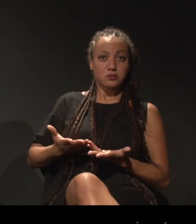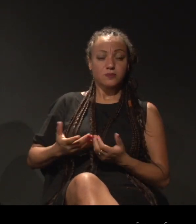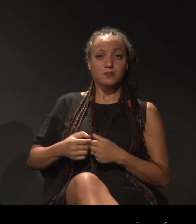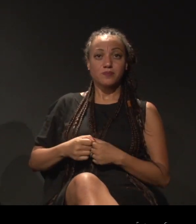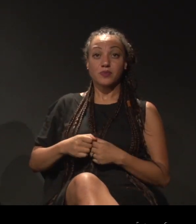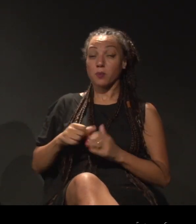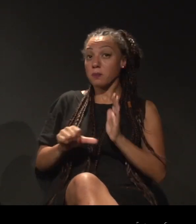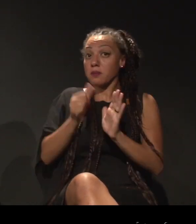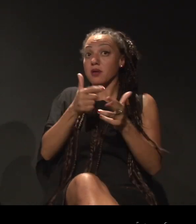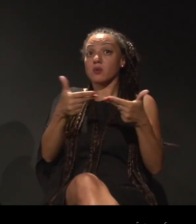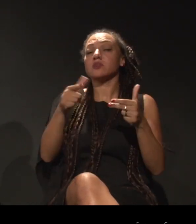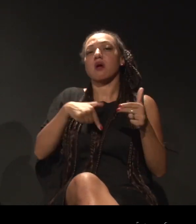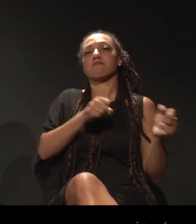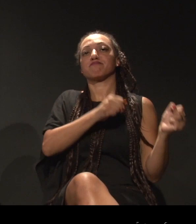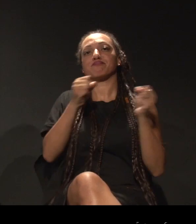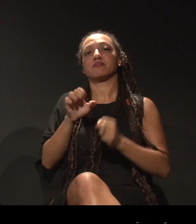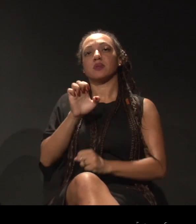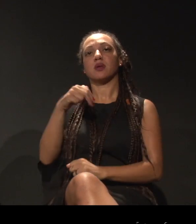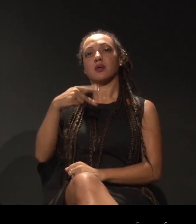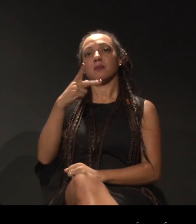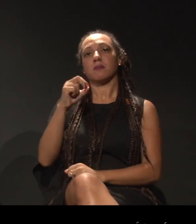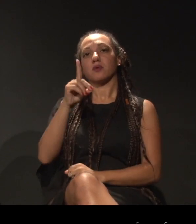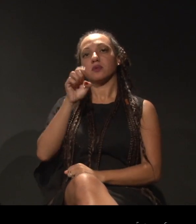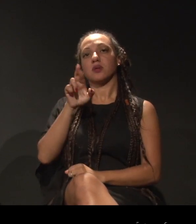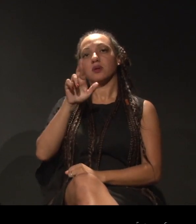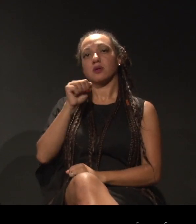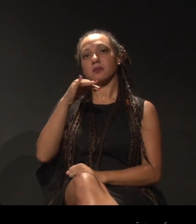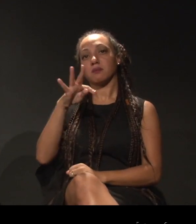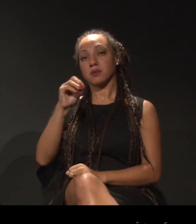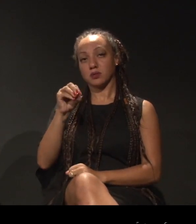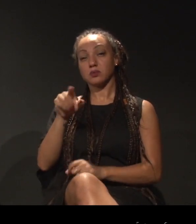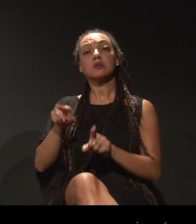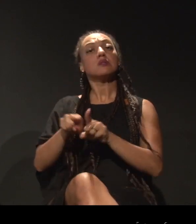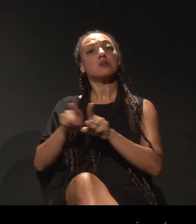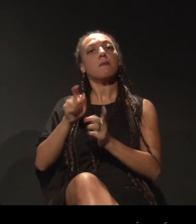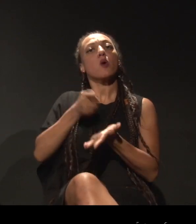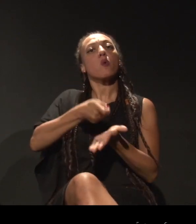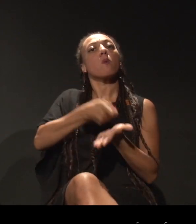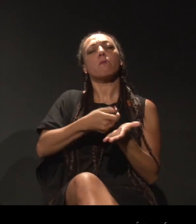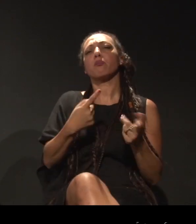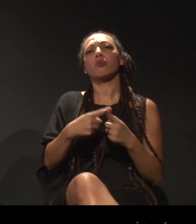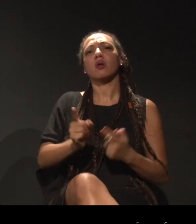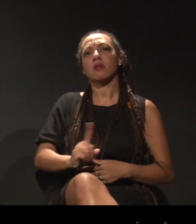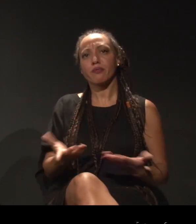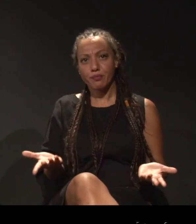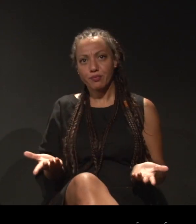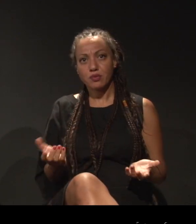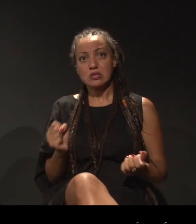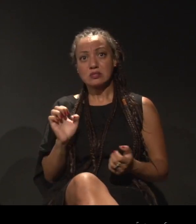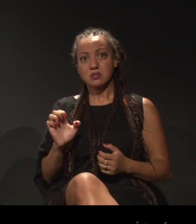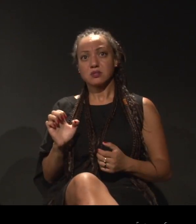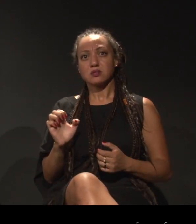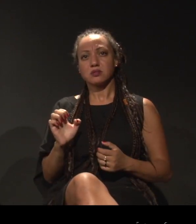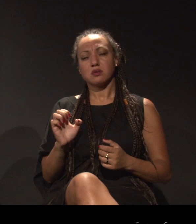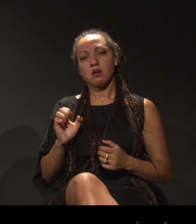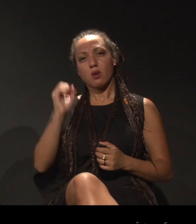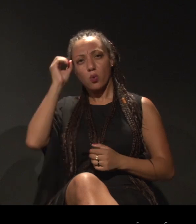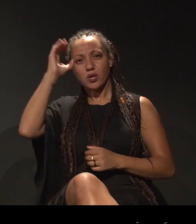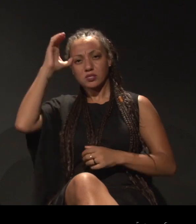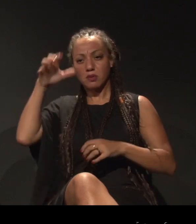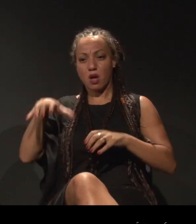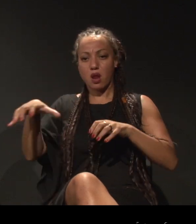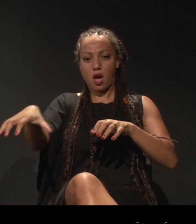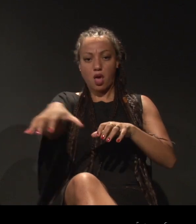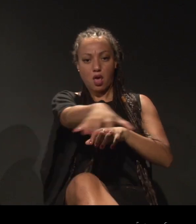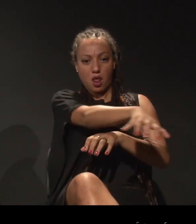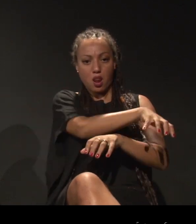empoderamento mesmo. E a cobrança? Por que não? Se nós estamos em todas as áreas do conhecimento e